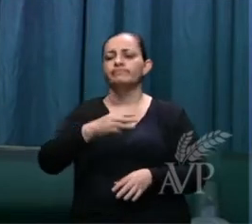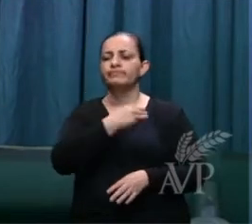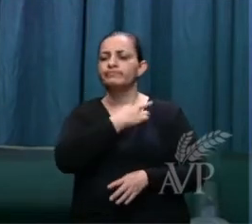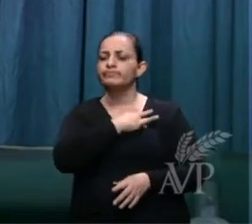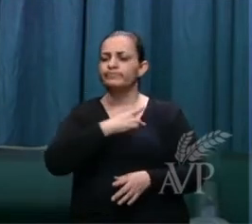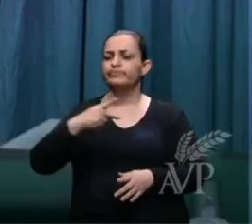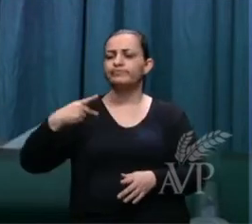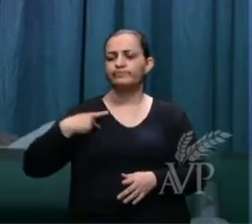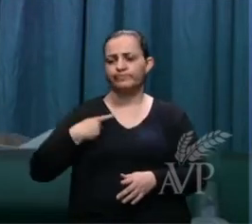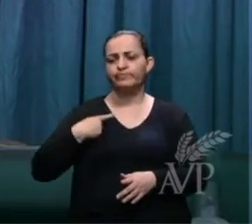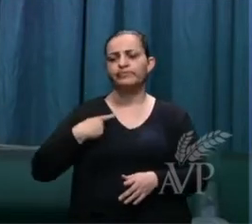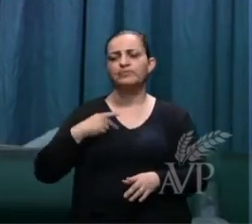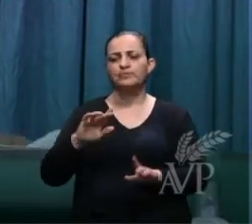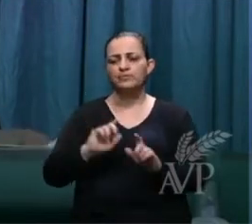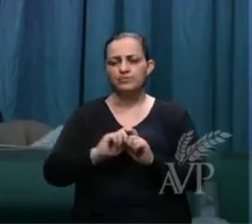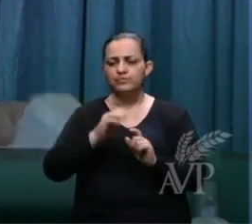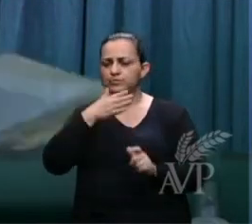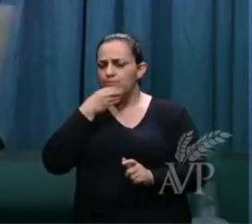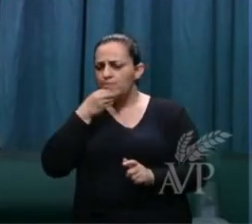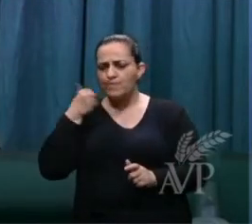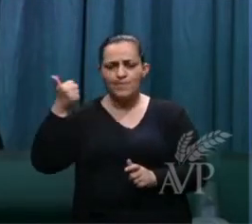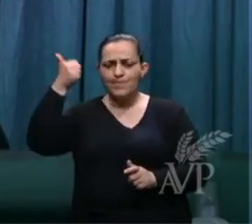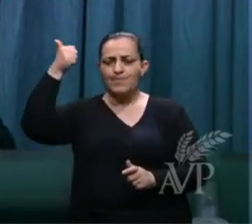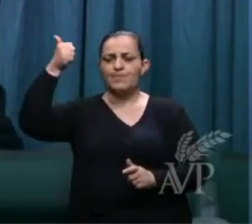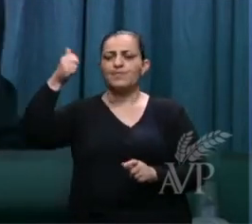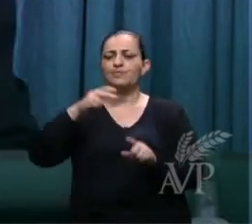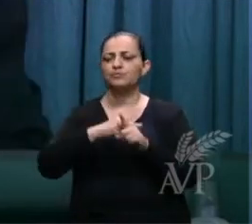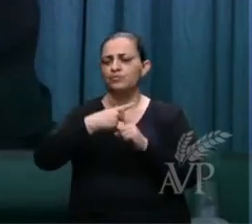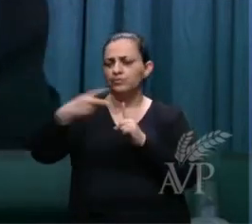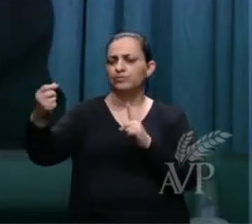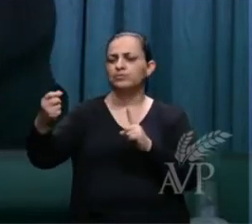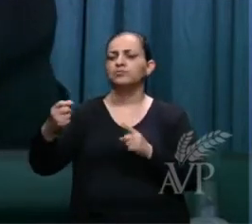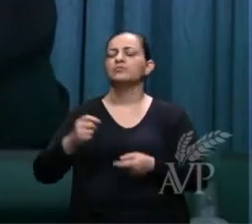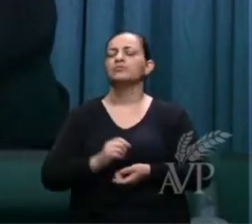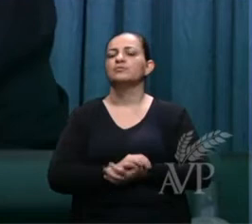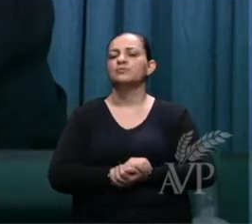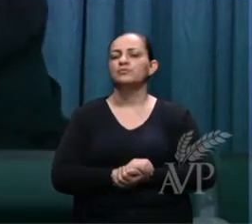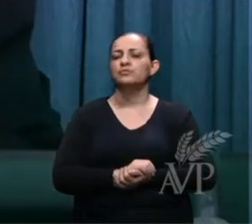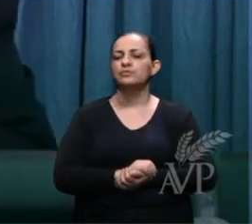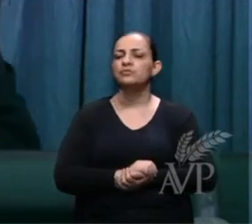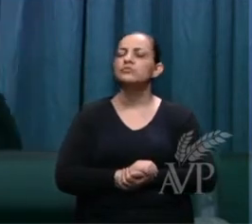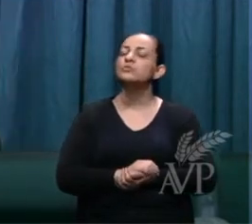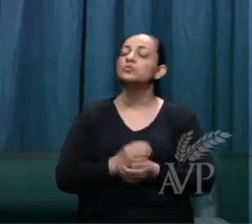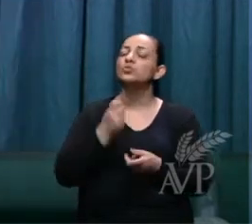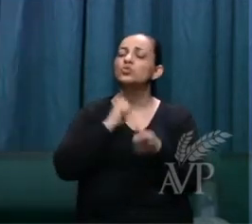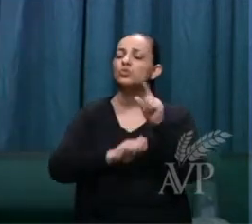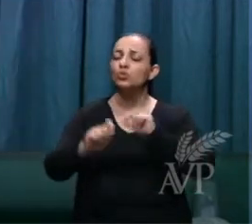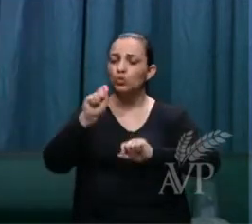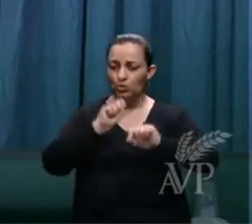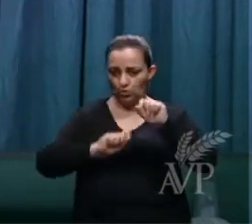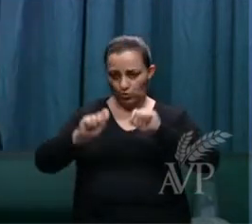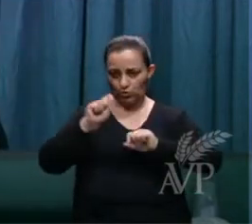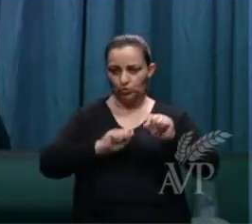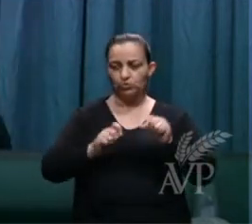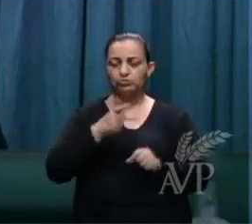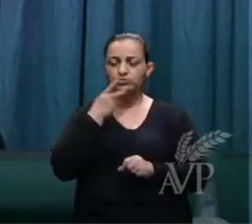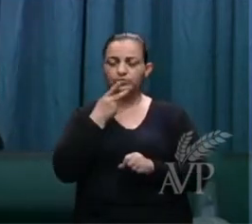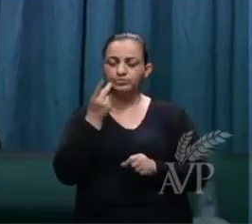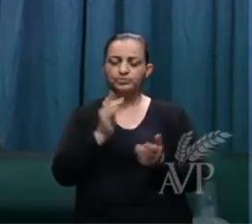estes serão os mais bem recompensados olha o que diz a bíblia em Daniel